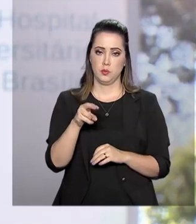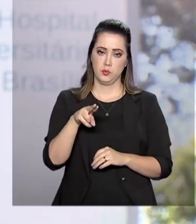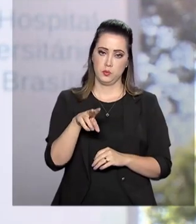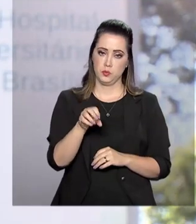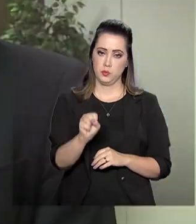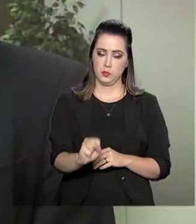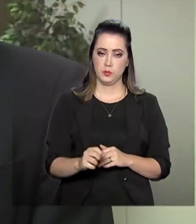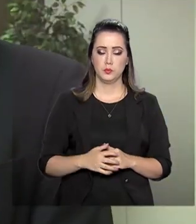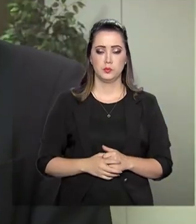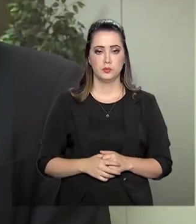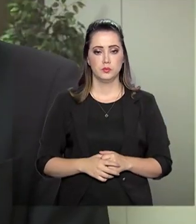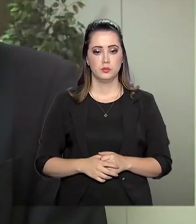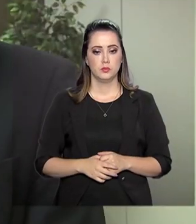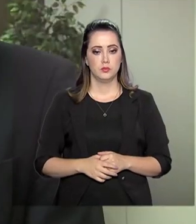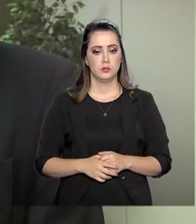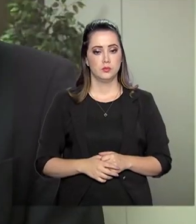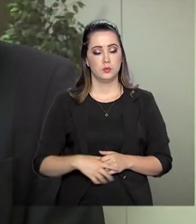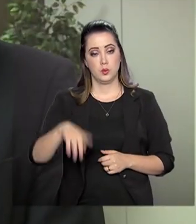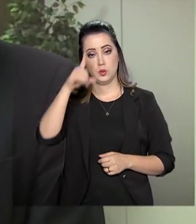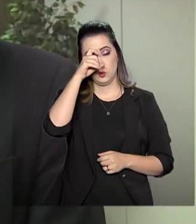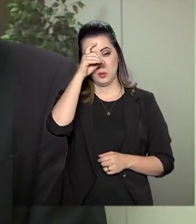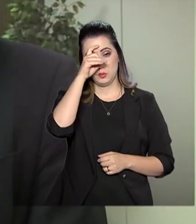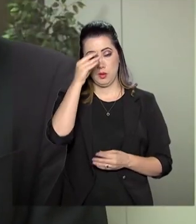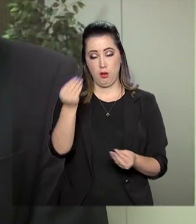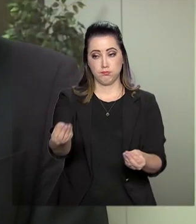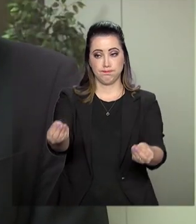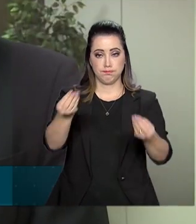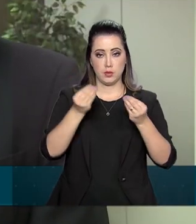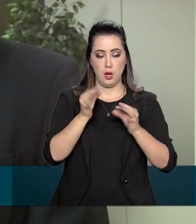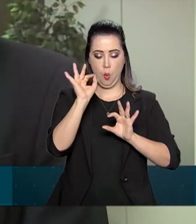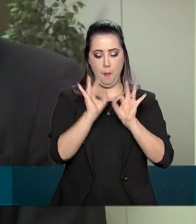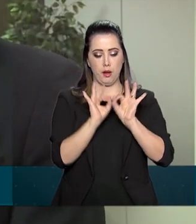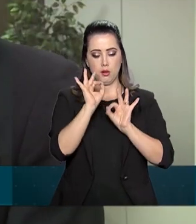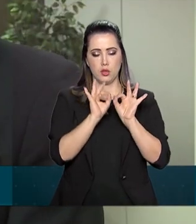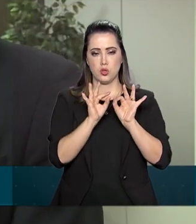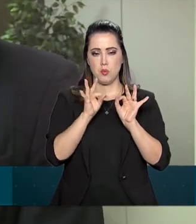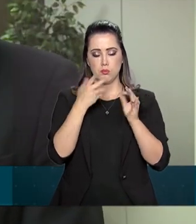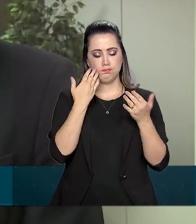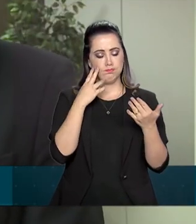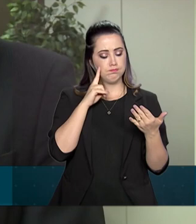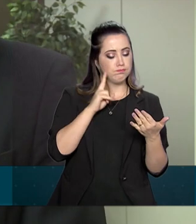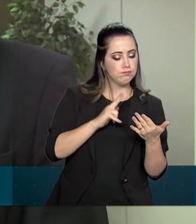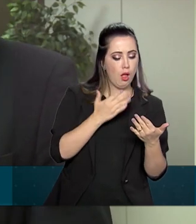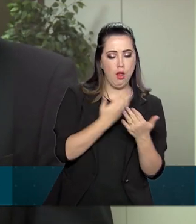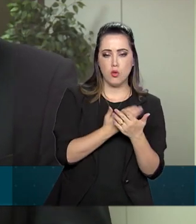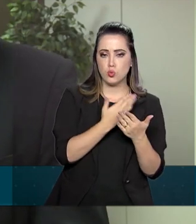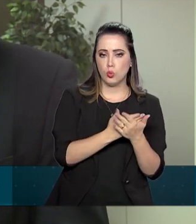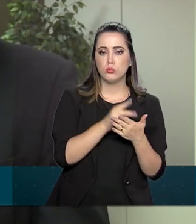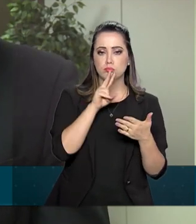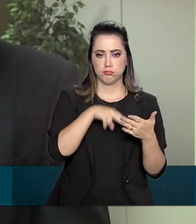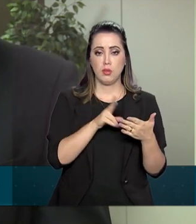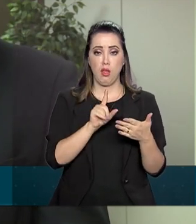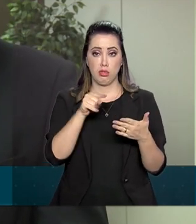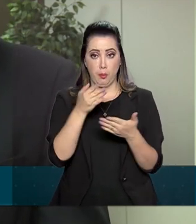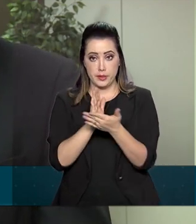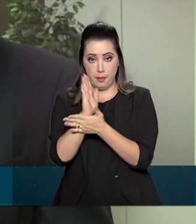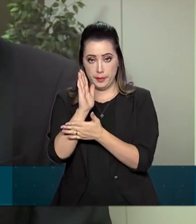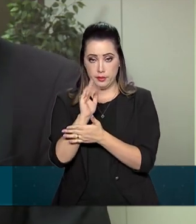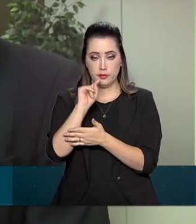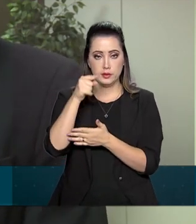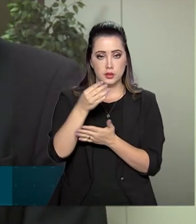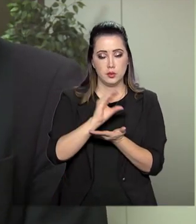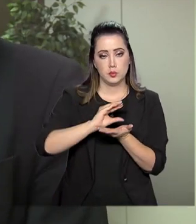de Saúde. Os hospitais enviam esse plano de trabalho, esse plano de trabalho é analisado, aprovado e os recursos depois são